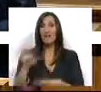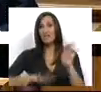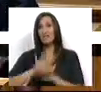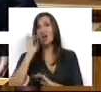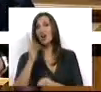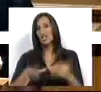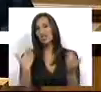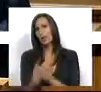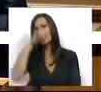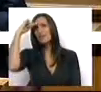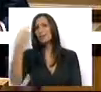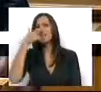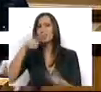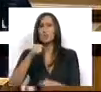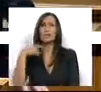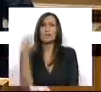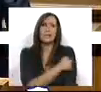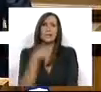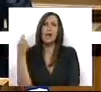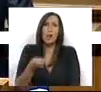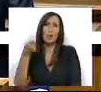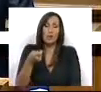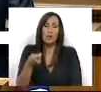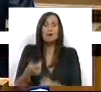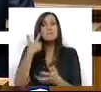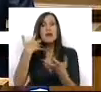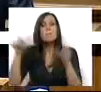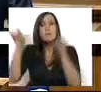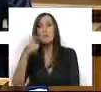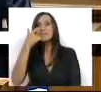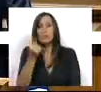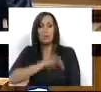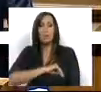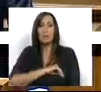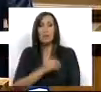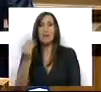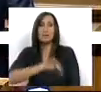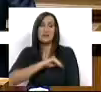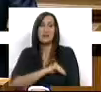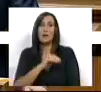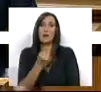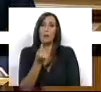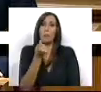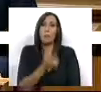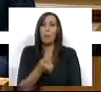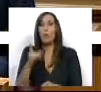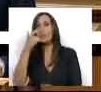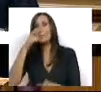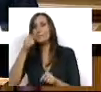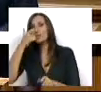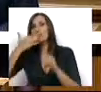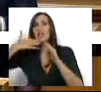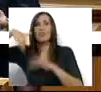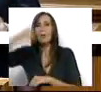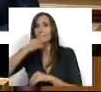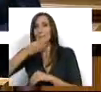grandes dificuldades aos inquilinos, sobretudo aos que têm menos rendimentos e aos inquilinos mais idosos, e agravar ainda